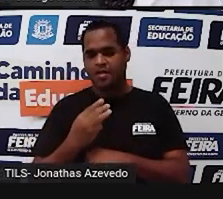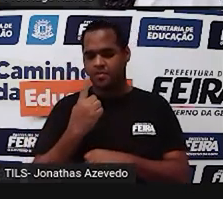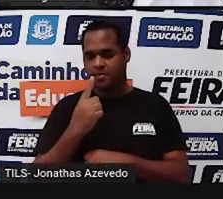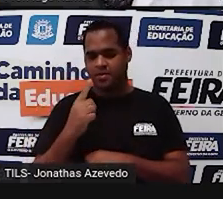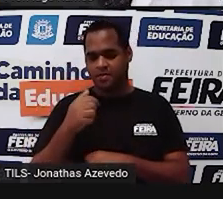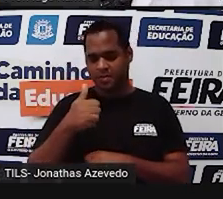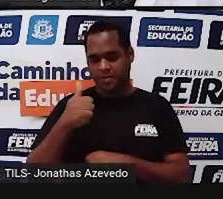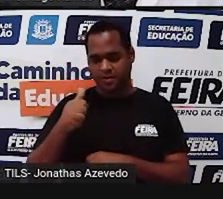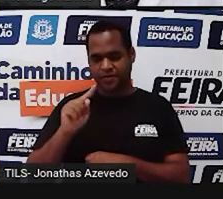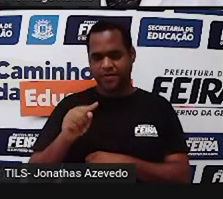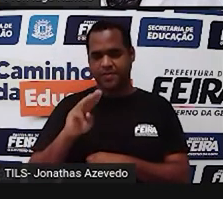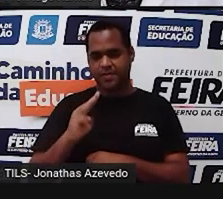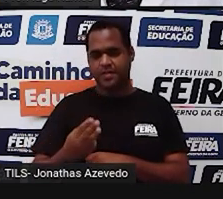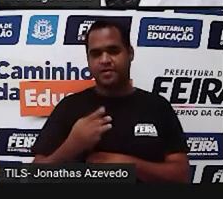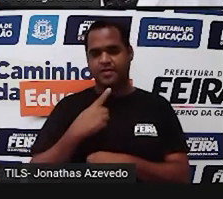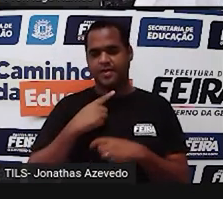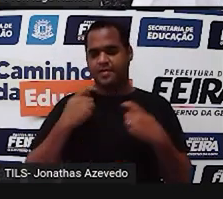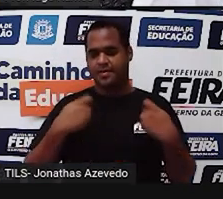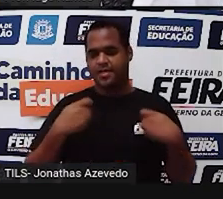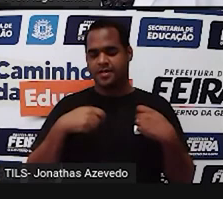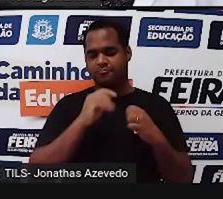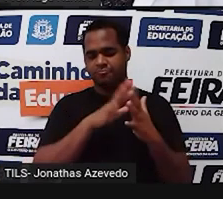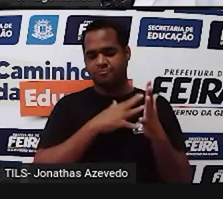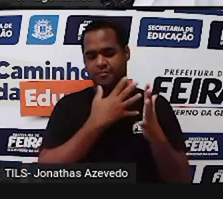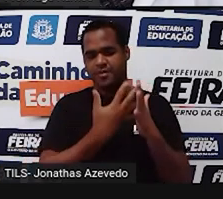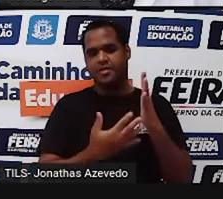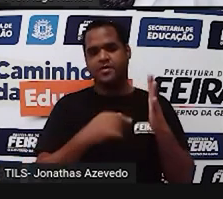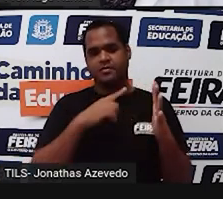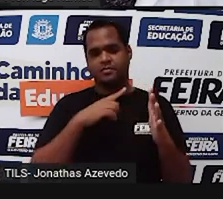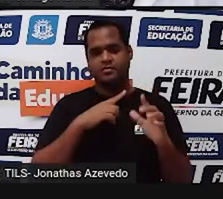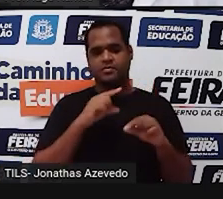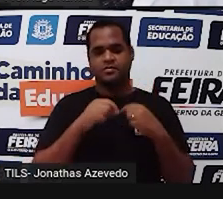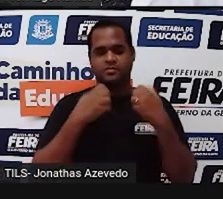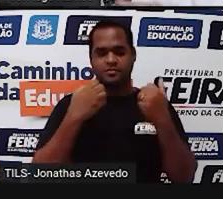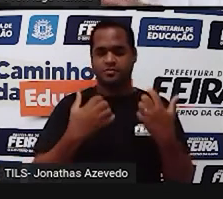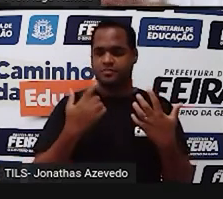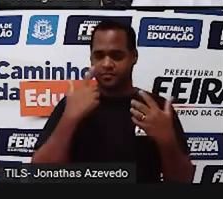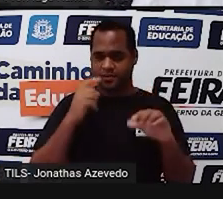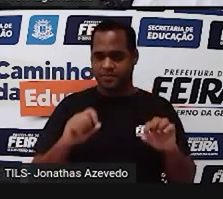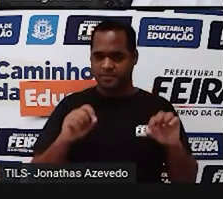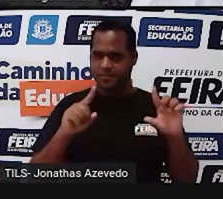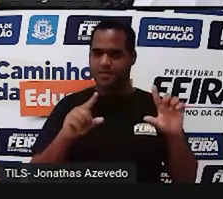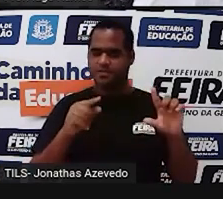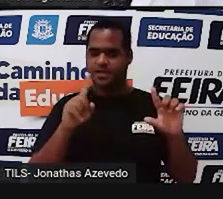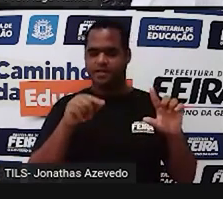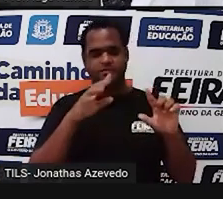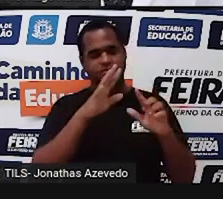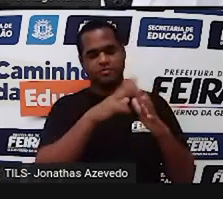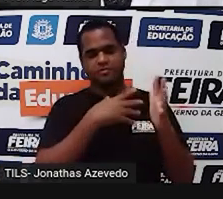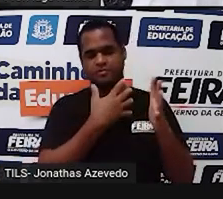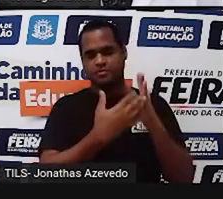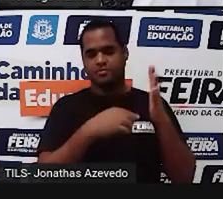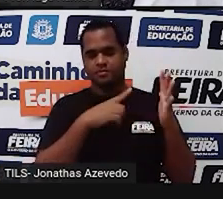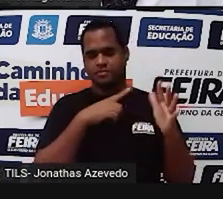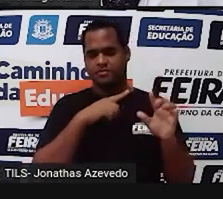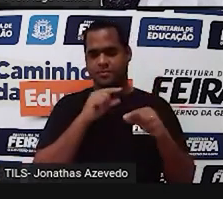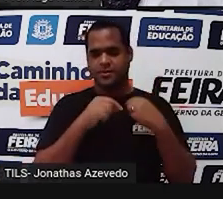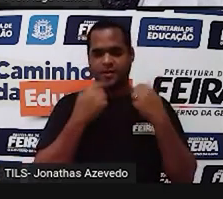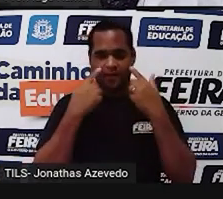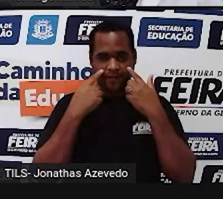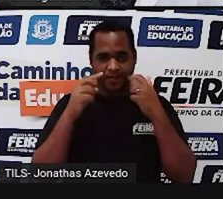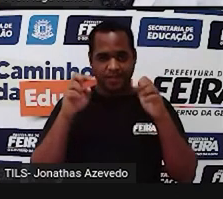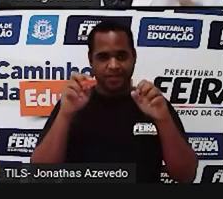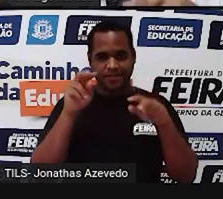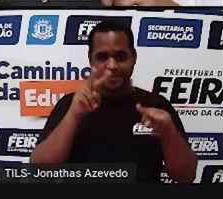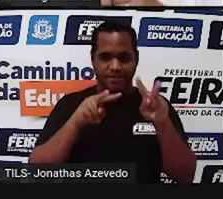certo? Mas eu sei que você vai precisar da tabela, então nessa tela aí, né? Só está a tabela. Se você estiver assistindo na aula